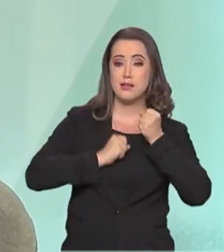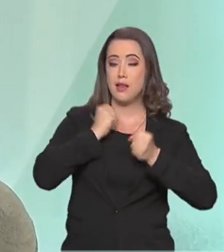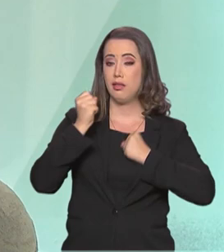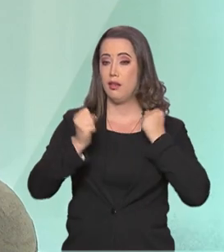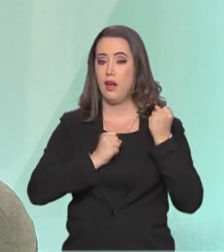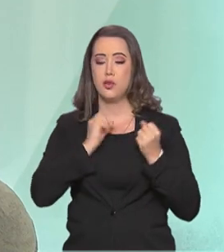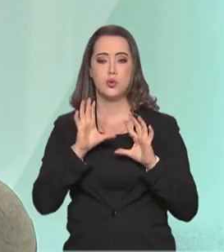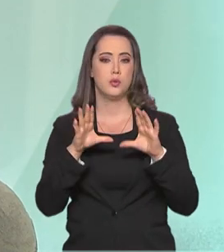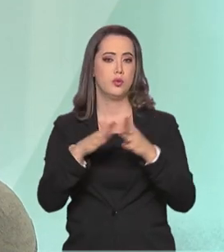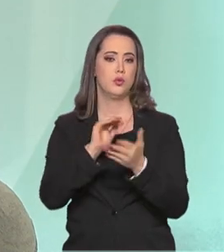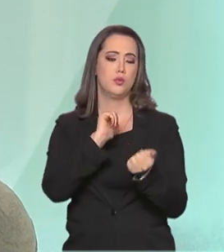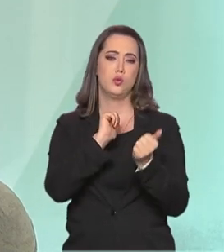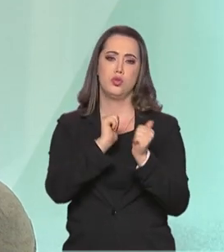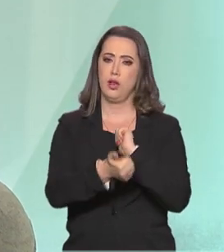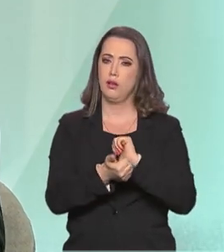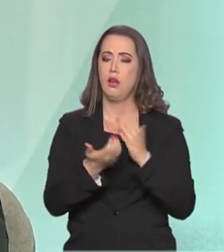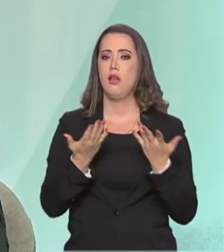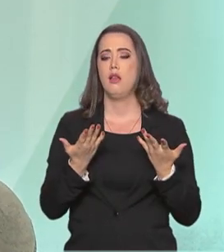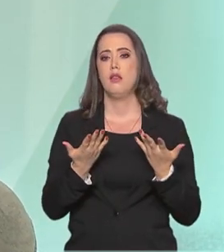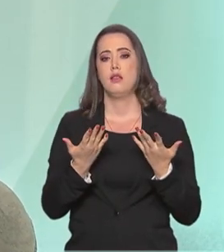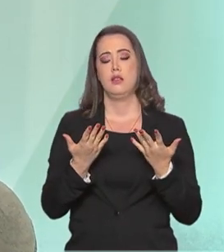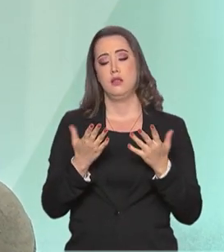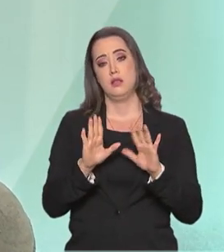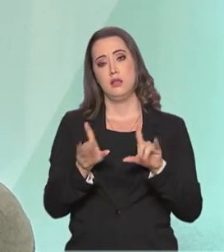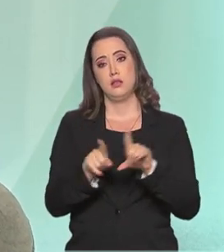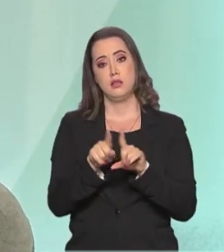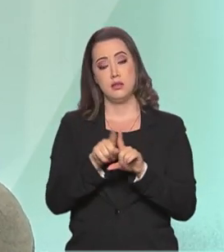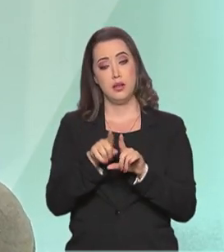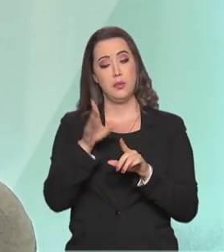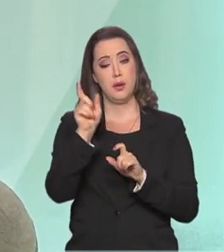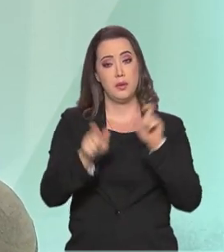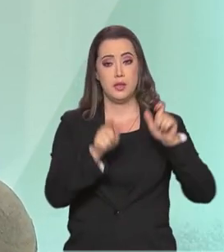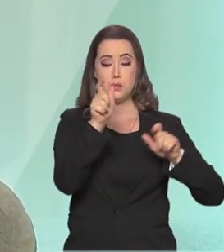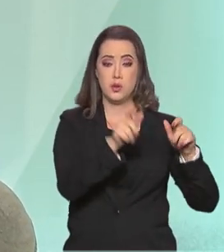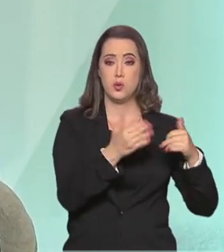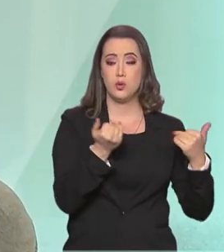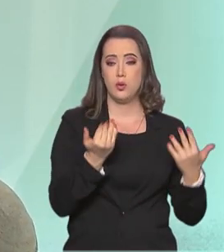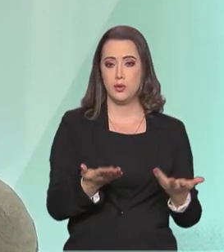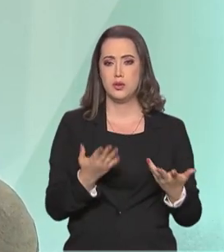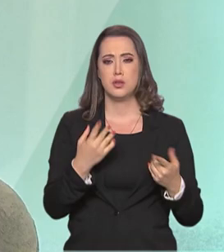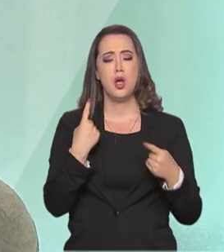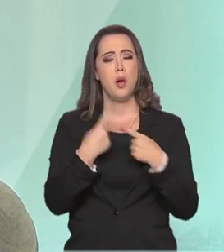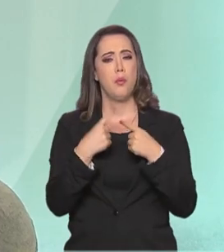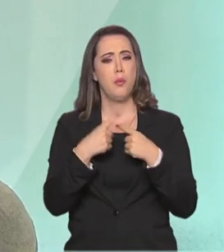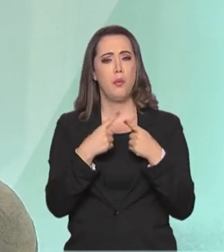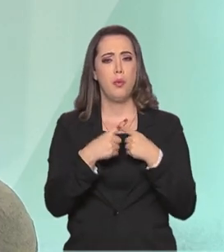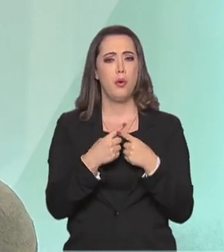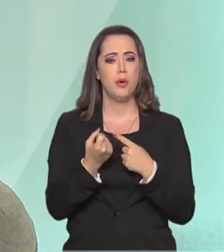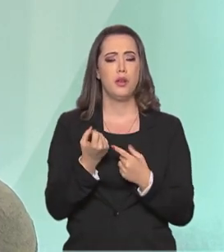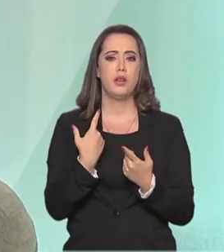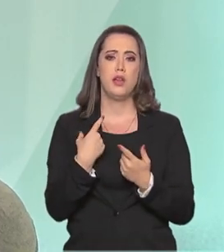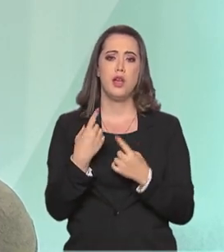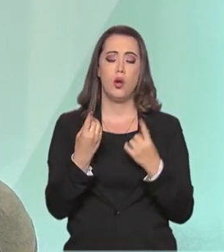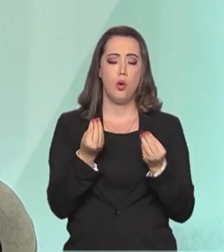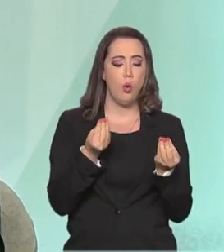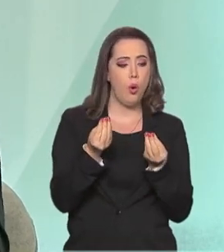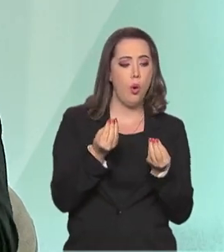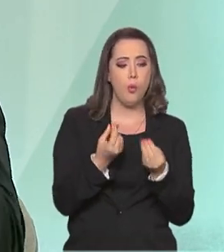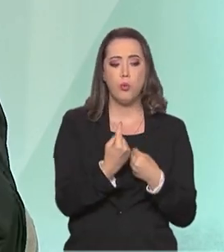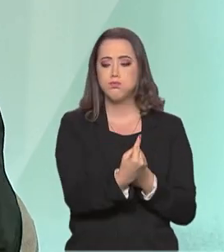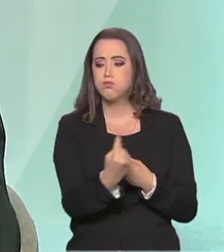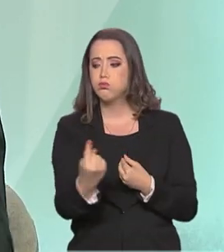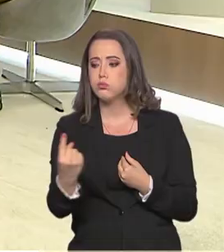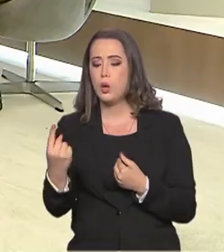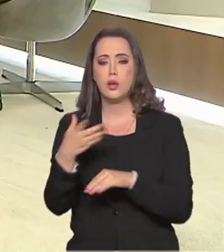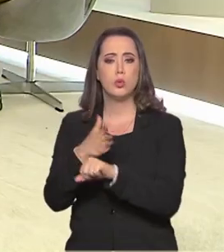atletas e também dos dirigentes e todas as comissões, porque pouca gente sabe em cada modalidade como cada atleta treinou